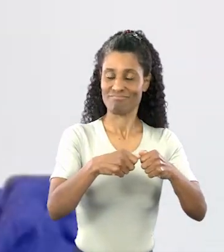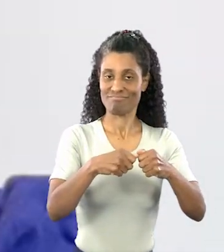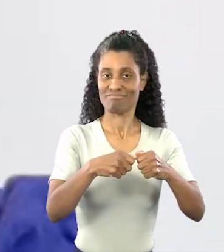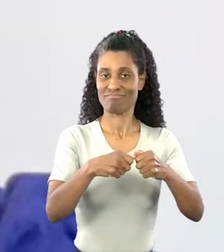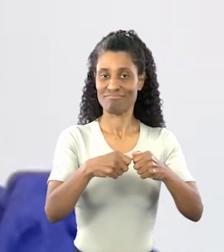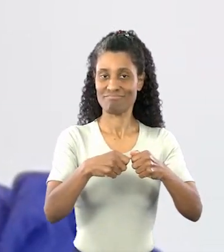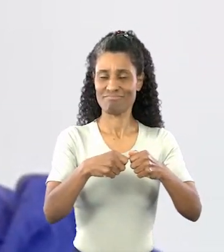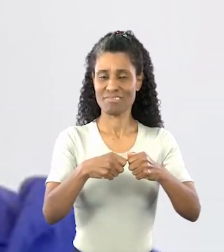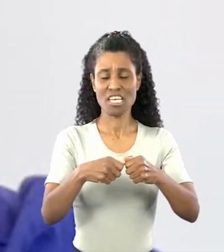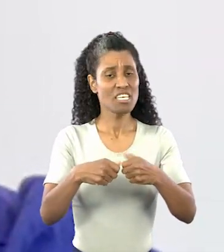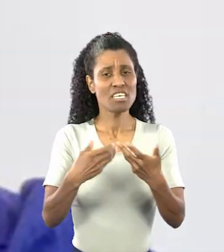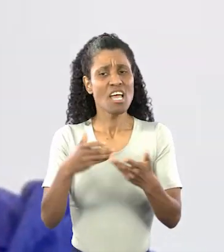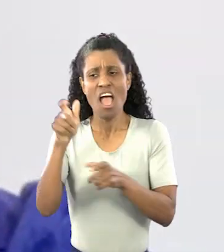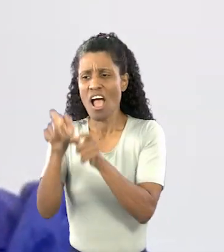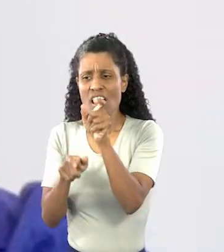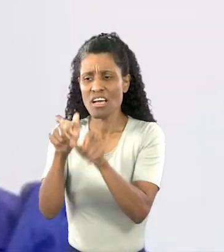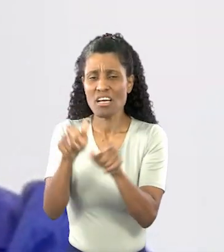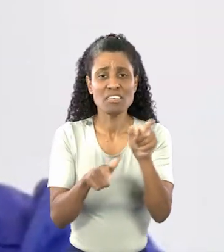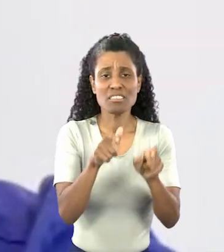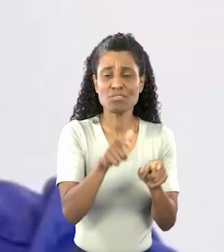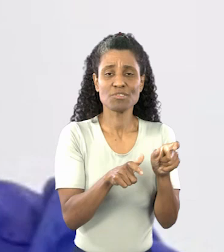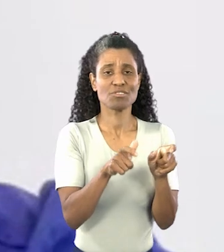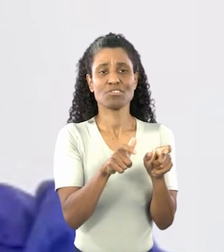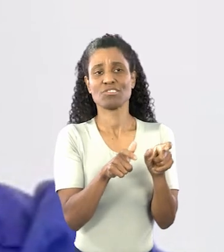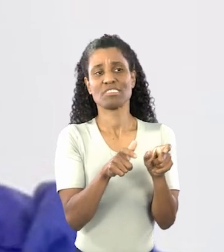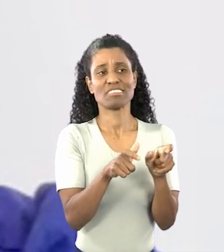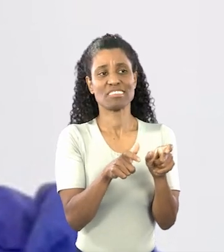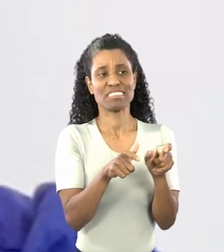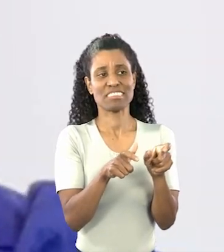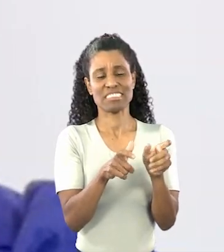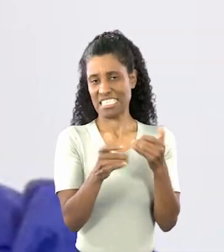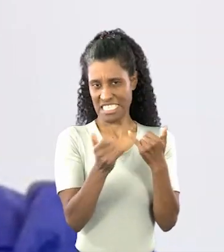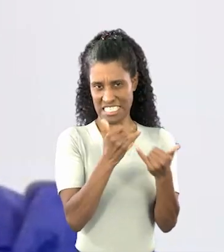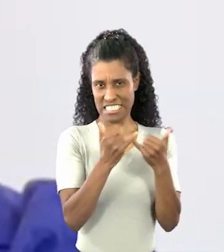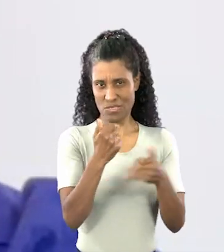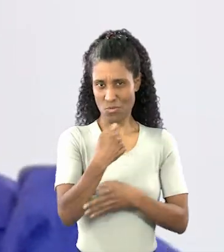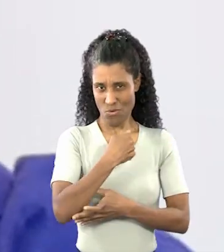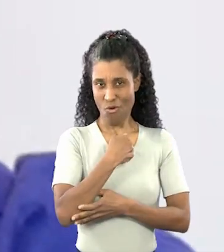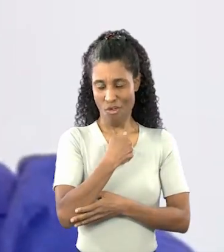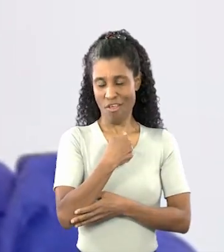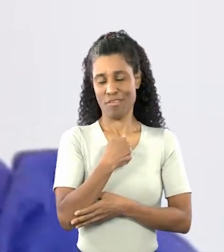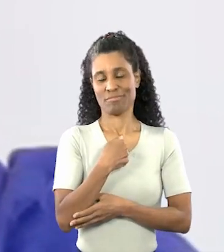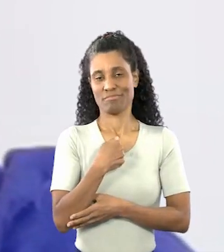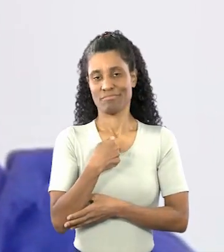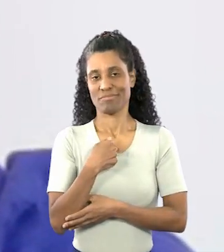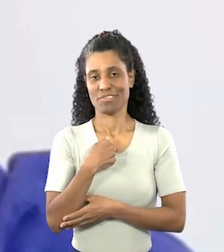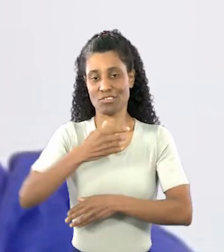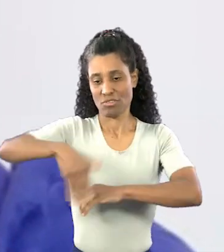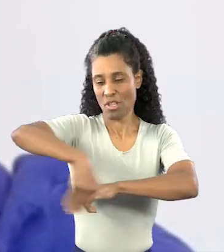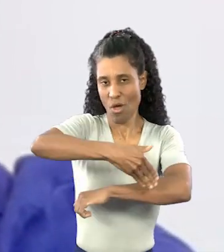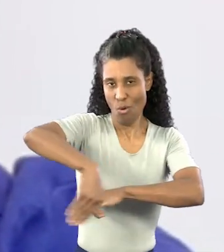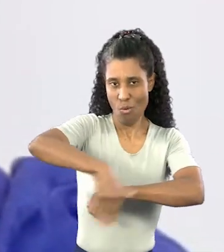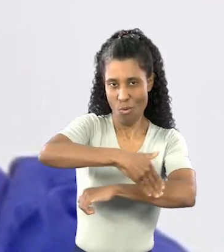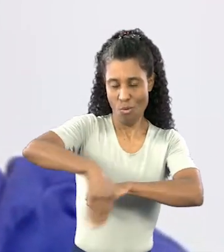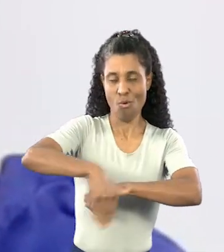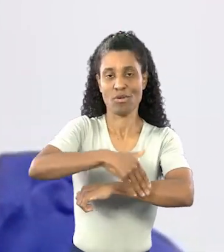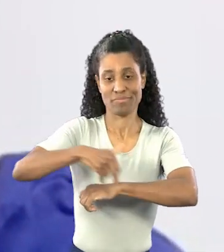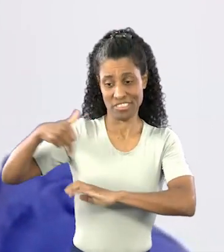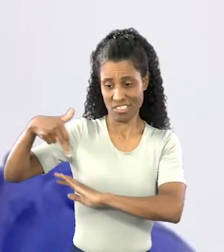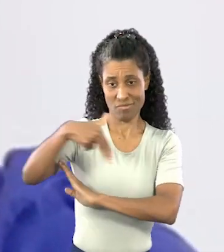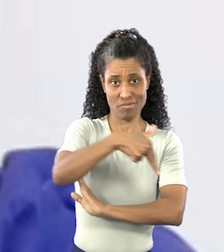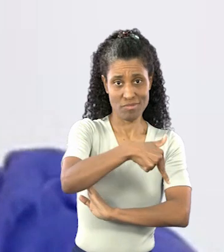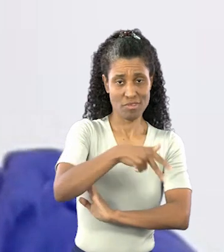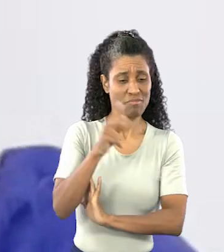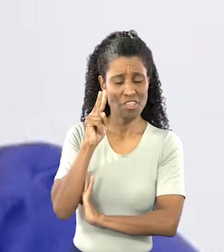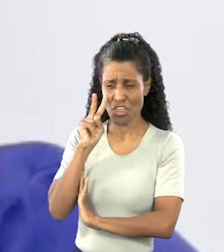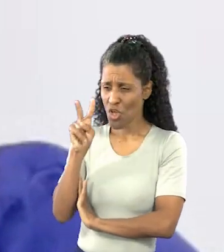as pessoas passam. E eu, por exemplo, quando eu estou na rua caminhando,